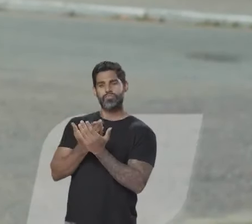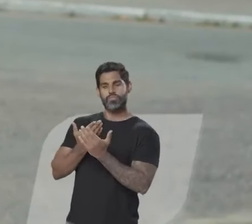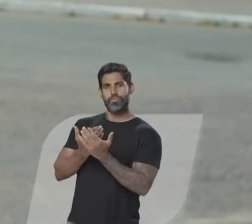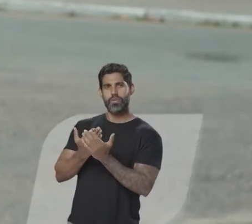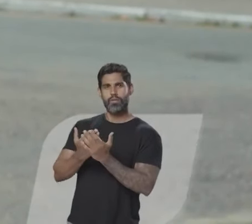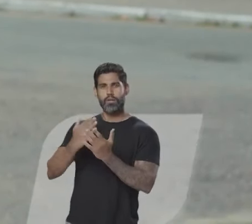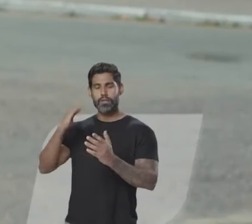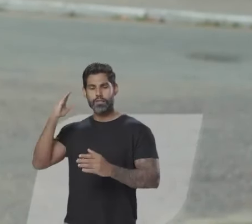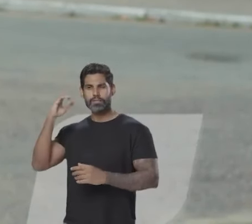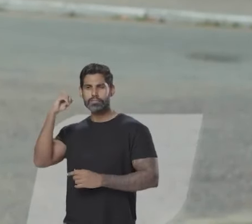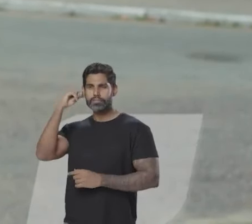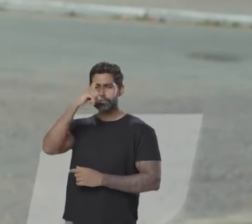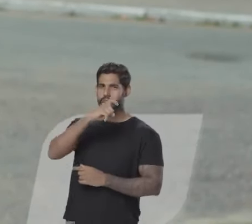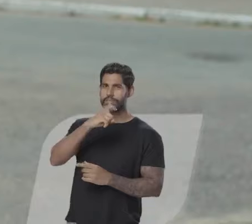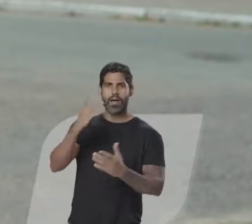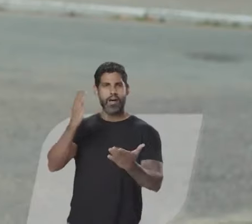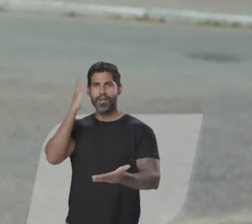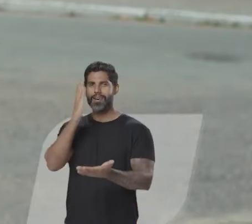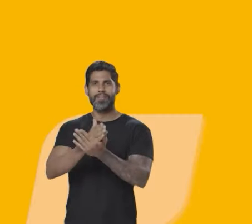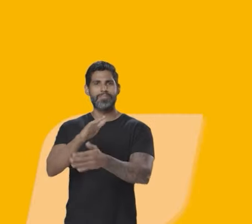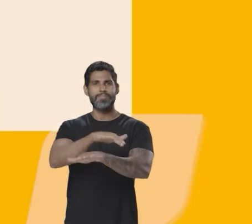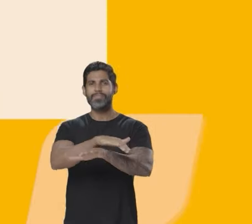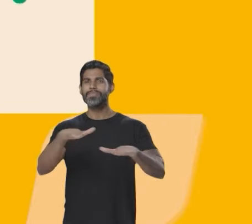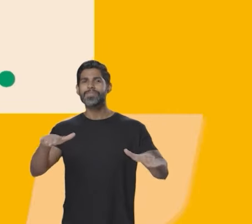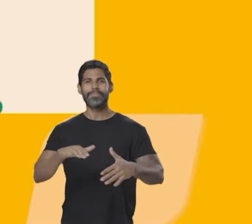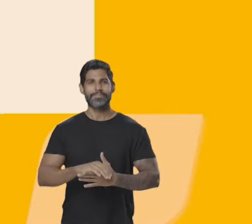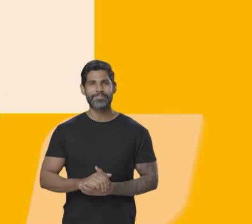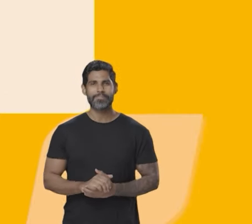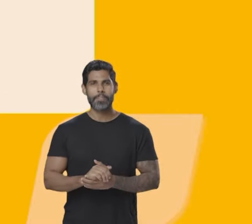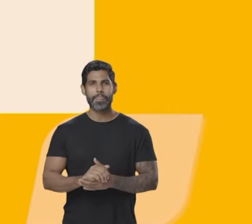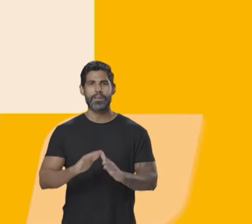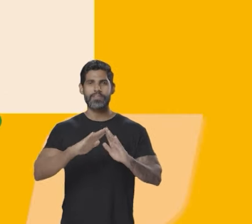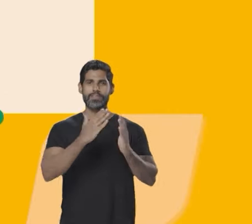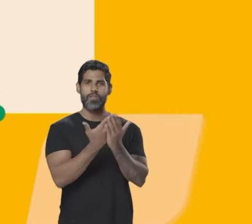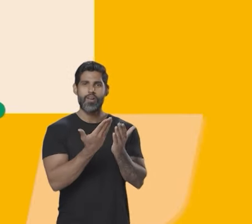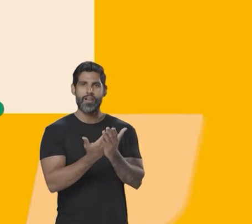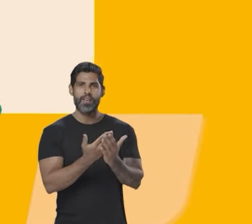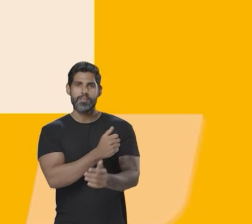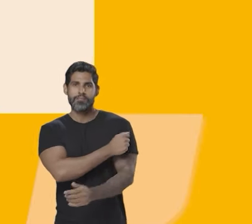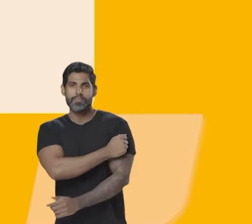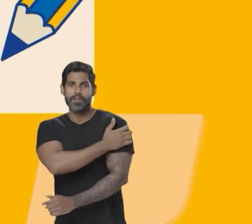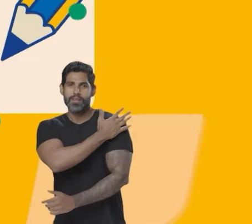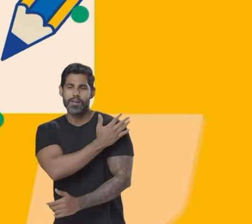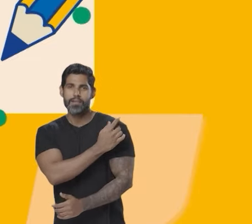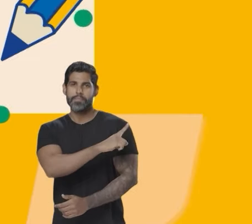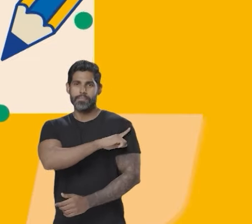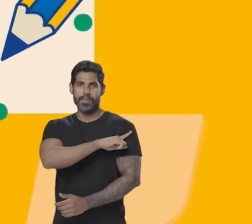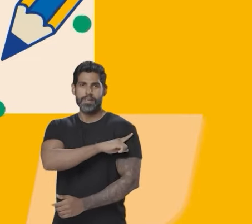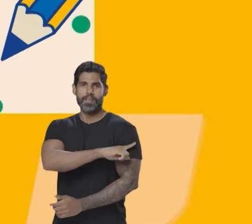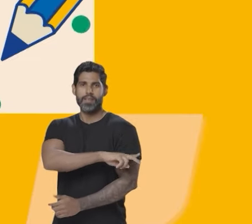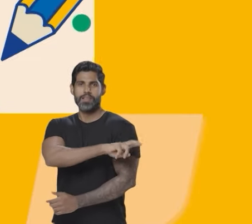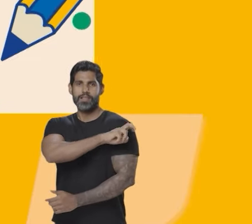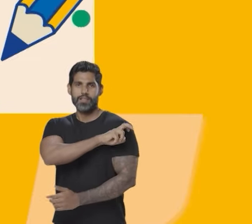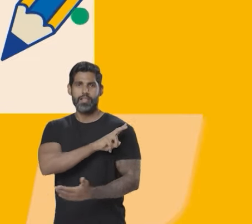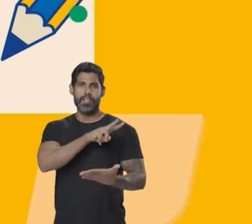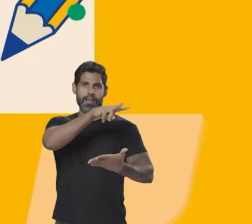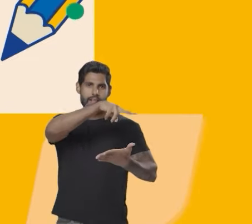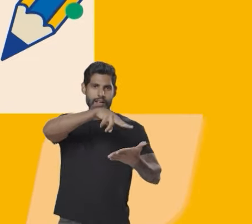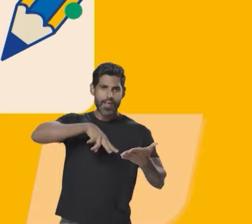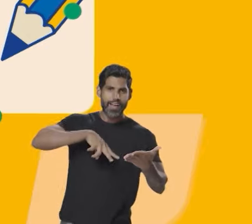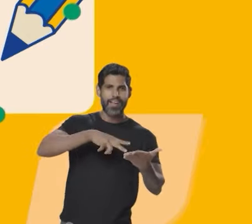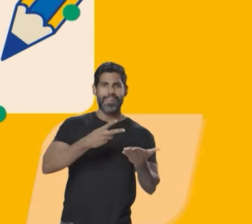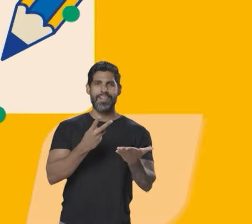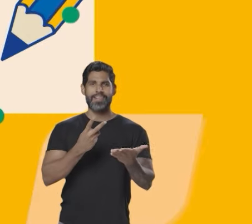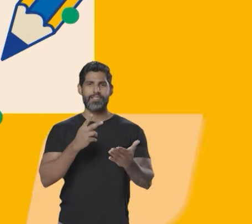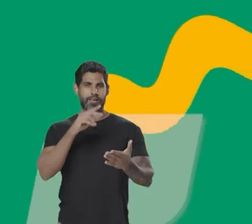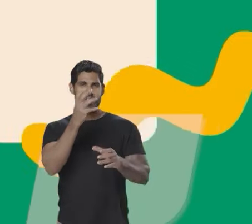esse pesadelo da educação em João Pessoa Fundamental 1 Crianças do 1º ao 5º vão aprender logo cedo a